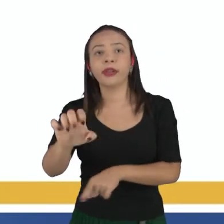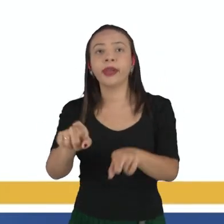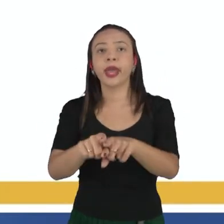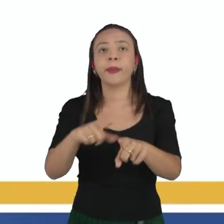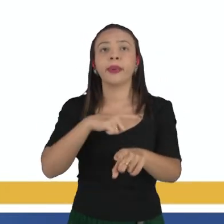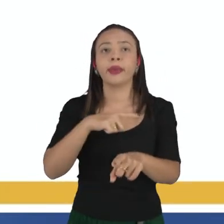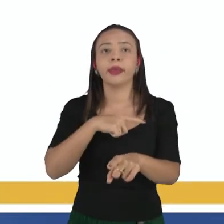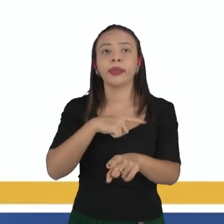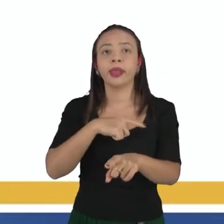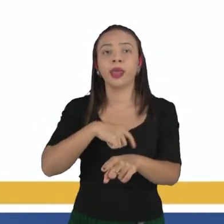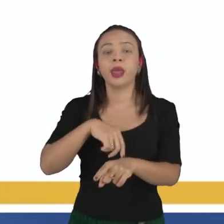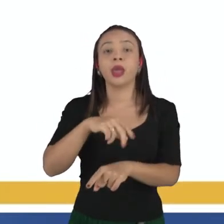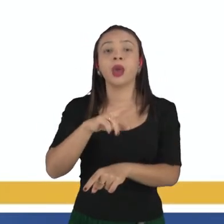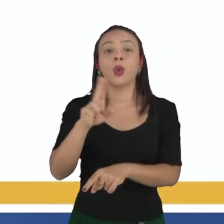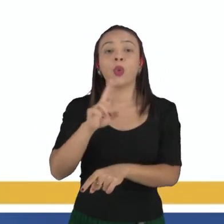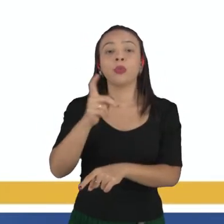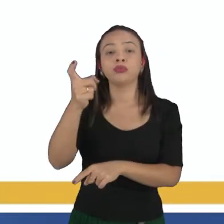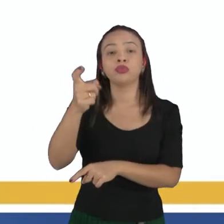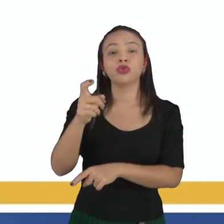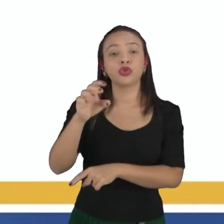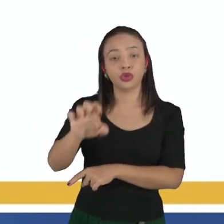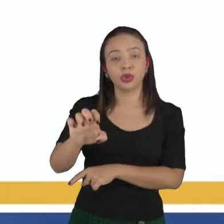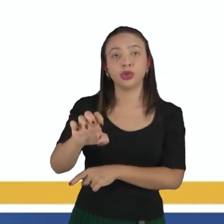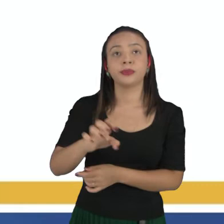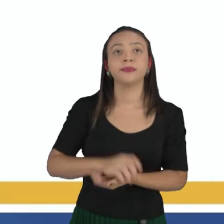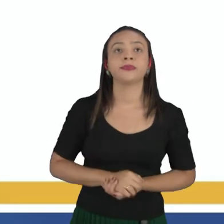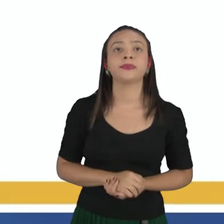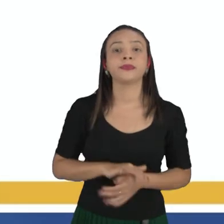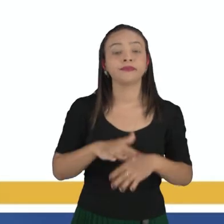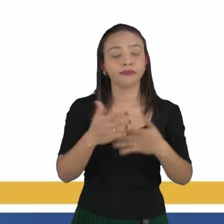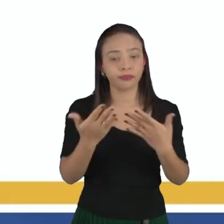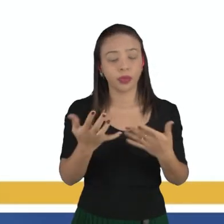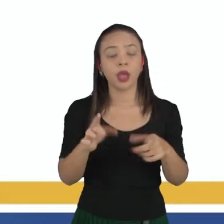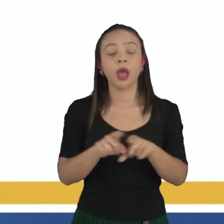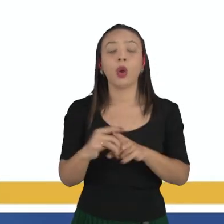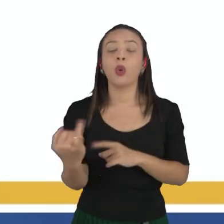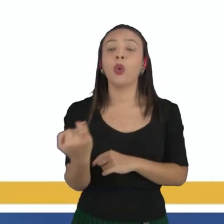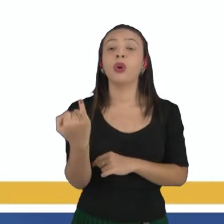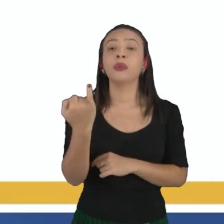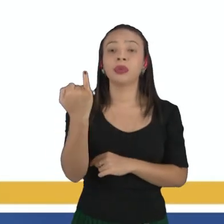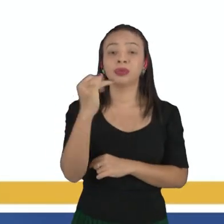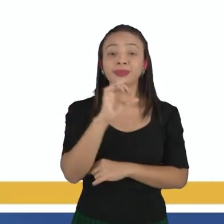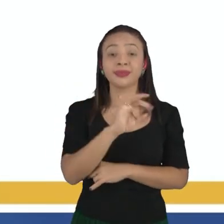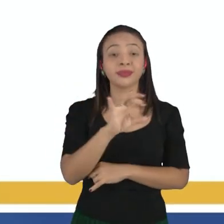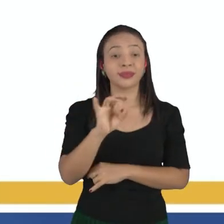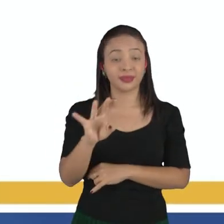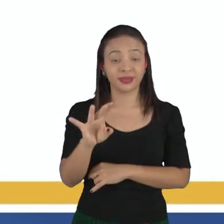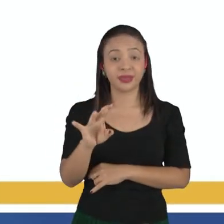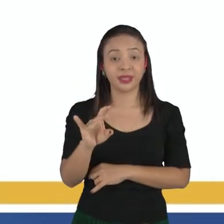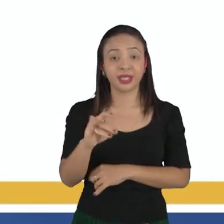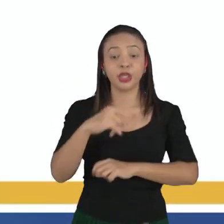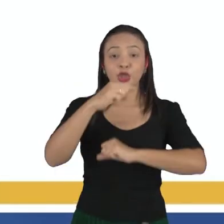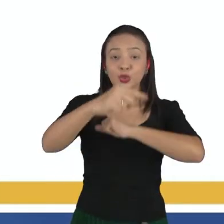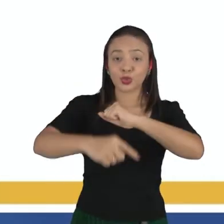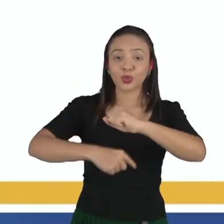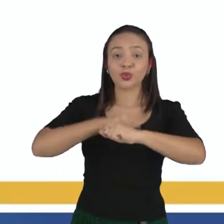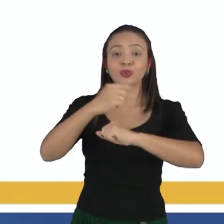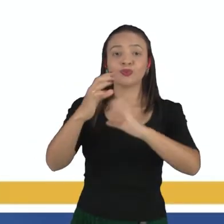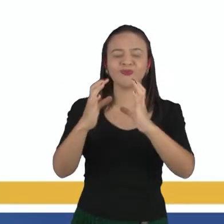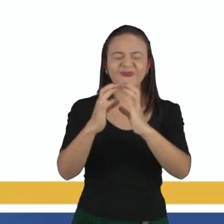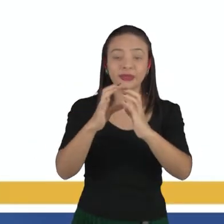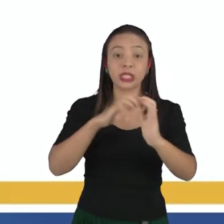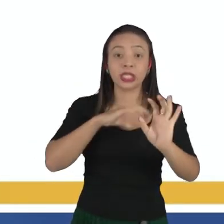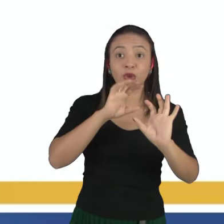temos também aqui de um elemento químico xenônio. Então a importância deles, dos elementos químicos, eles estão